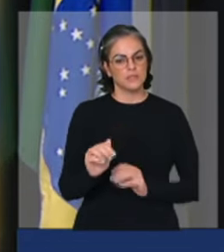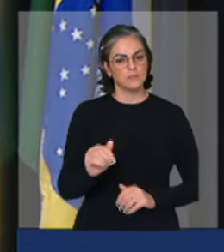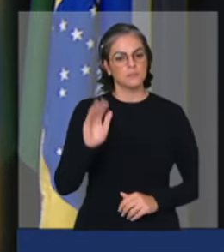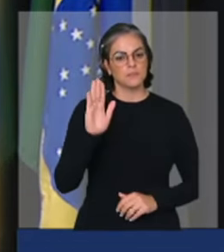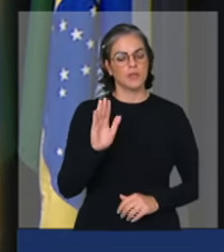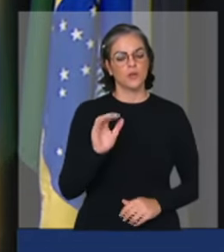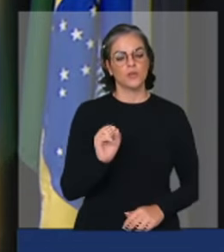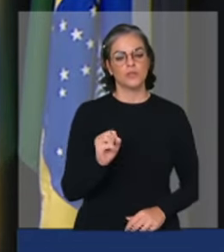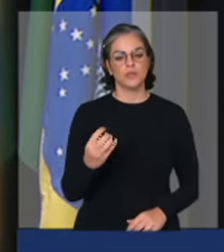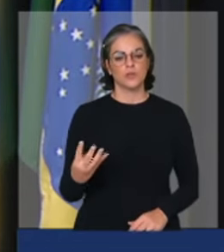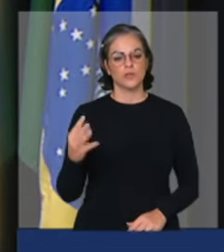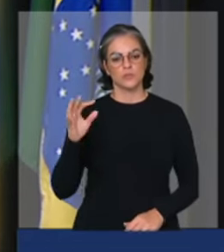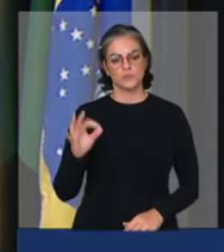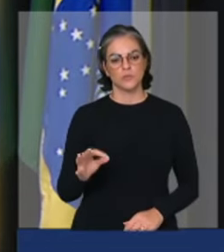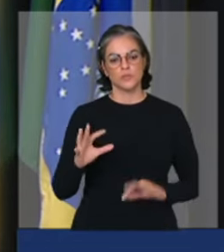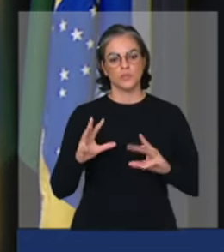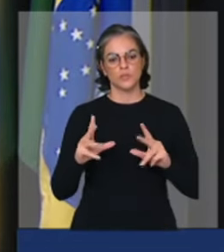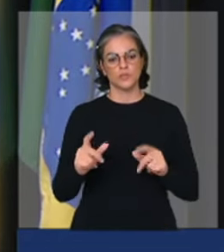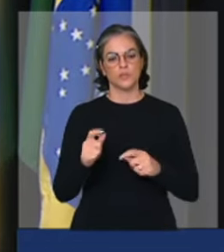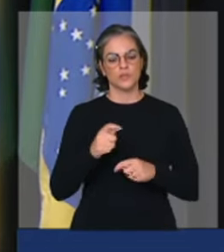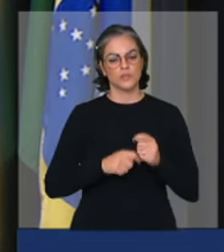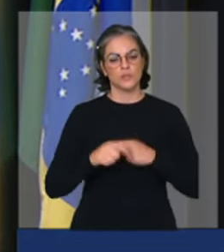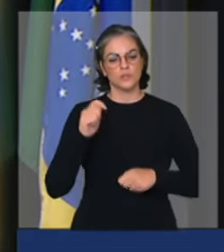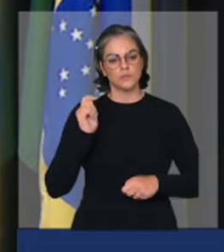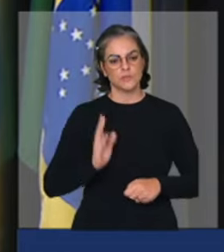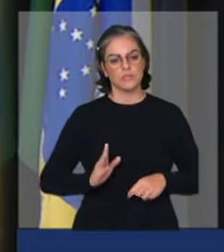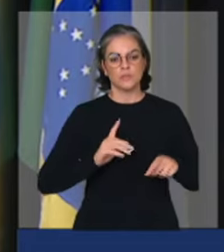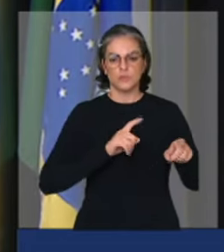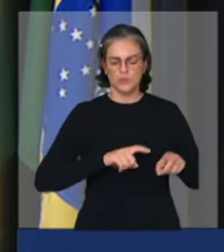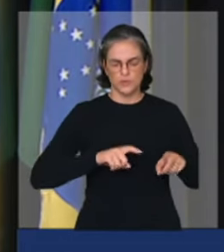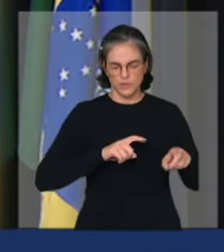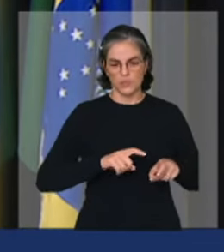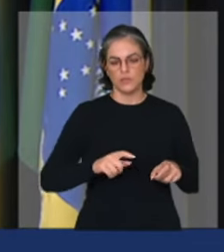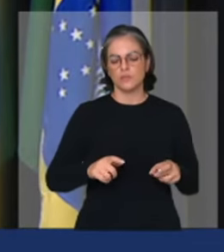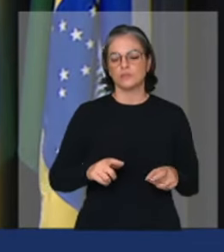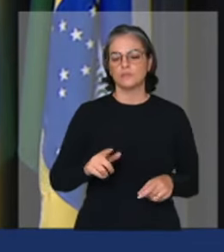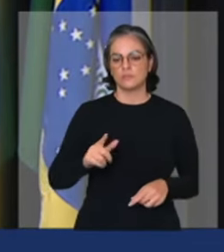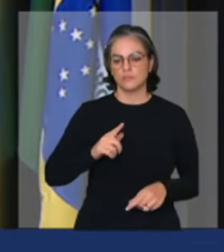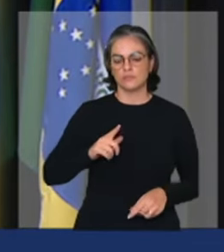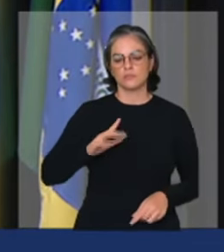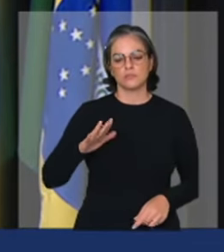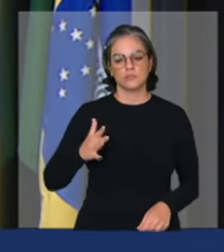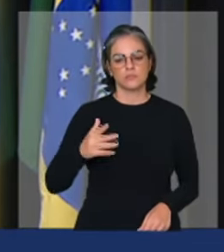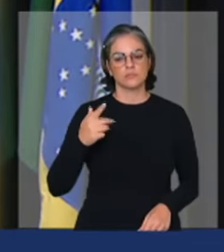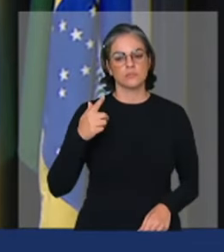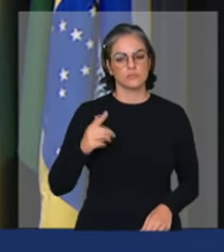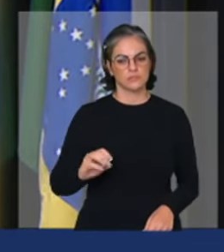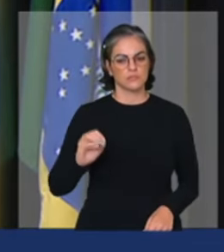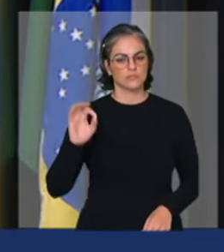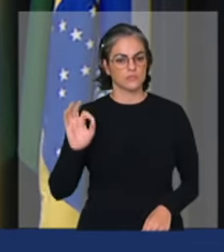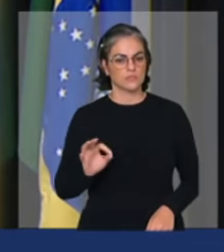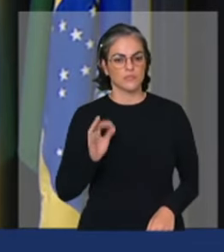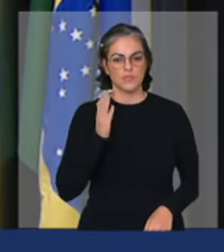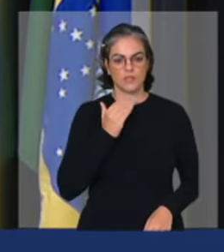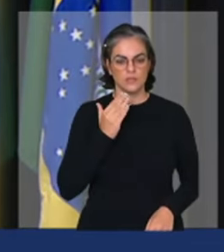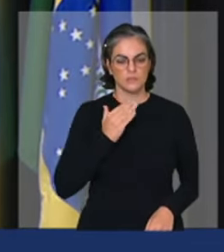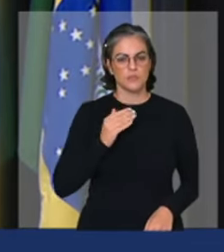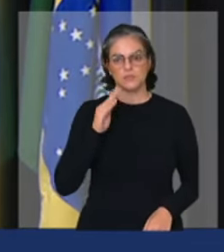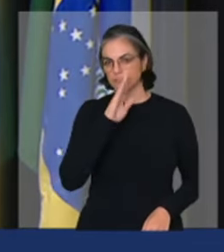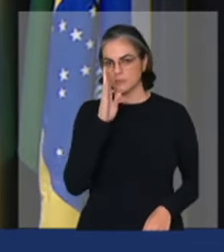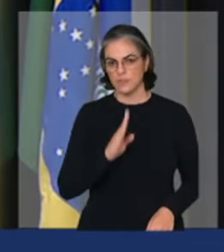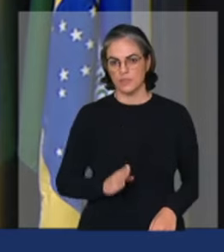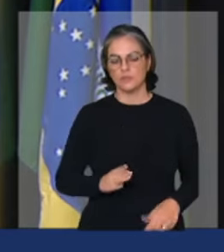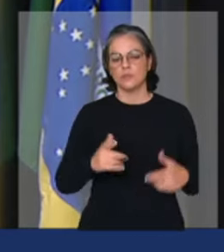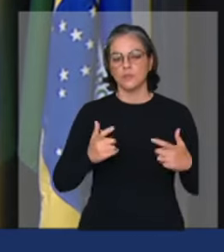% dos empreendimentos brasileiros rurais e estima-se que 70% da comida que chega às mesas do Brasil são